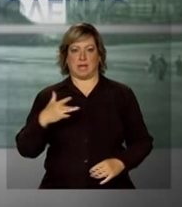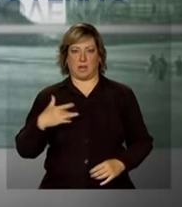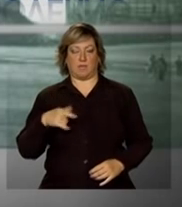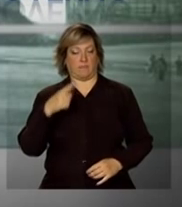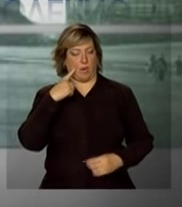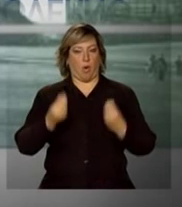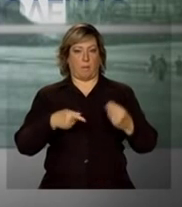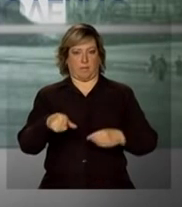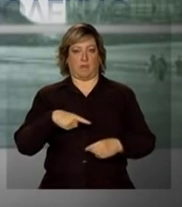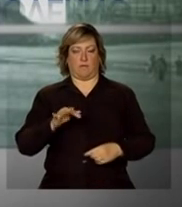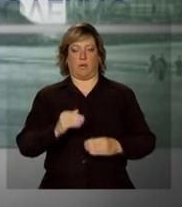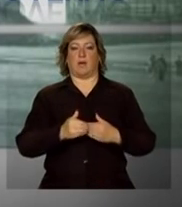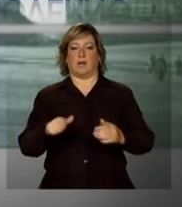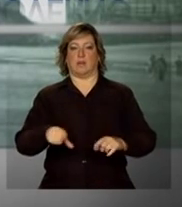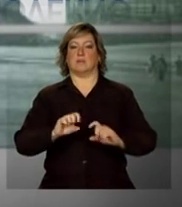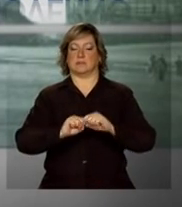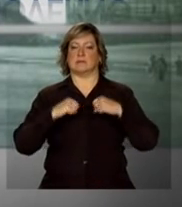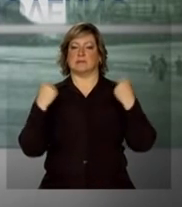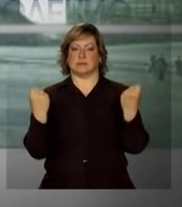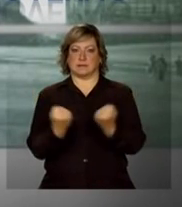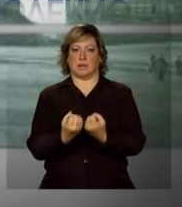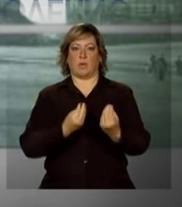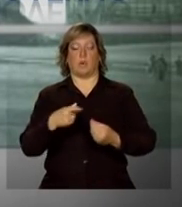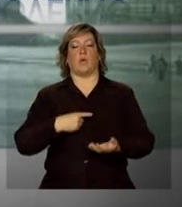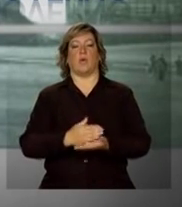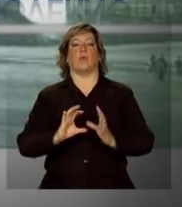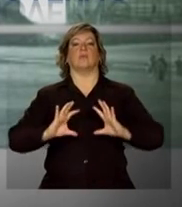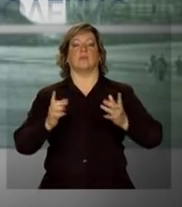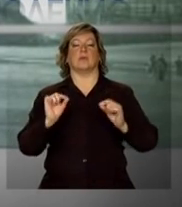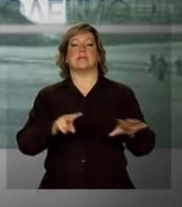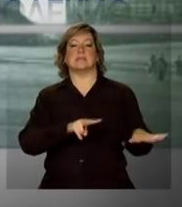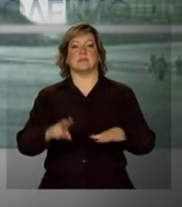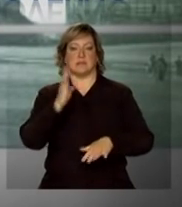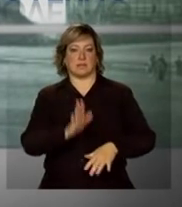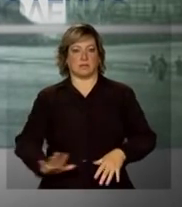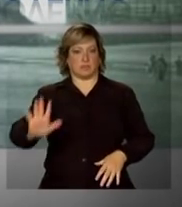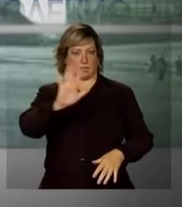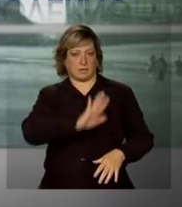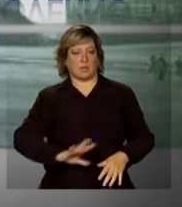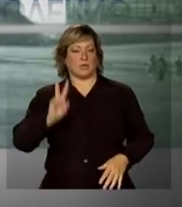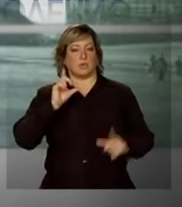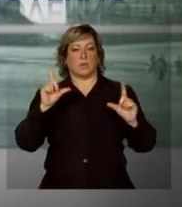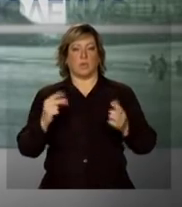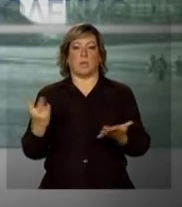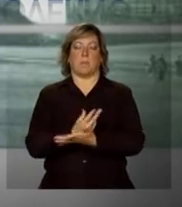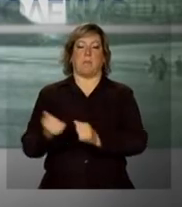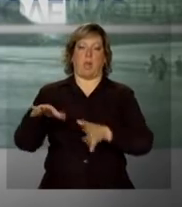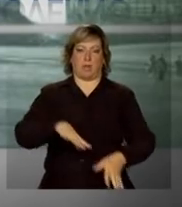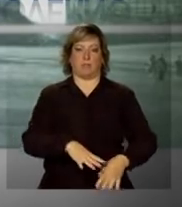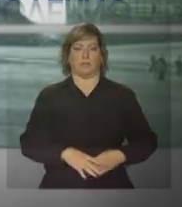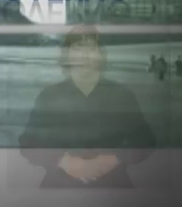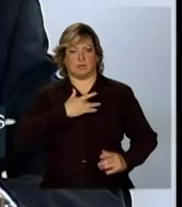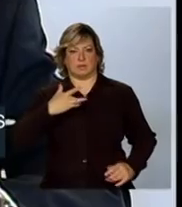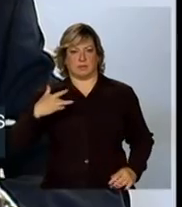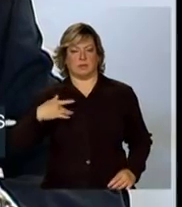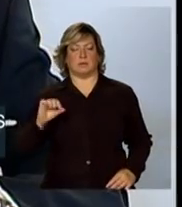Veja como foi a abertura do seminário que comemorou a Semana Nacional de Redução de Desastres.